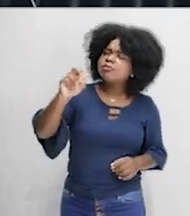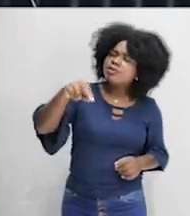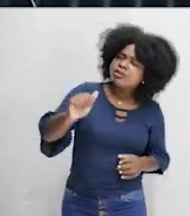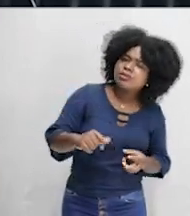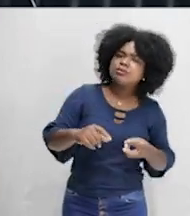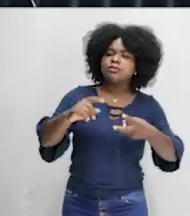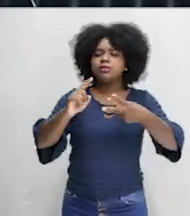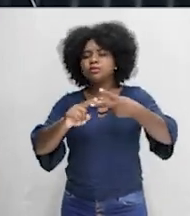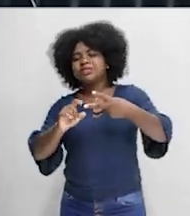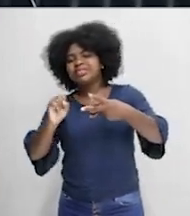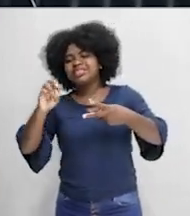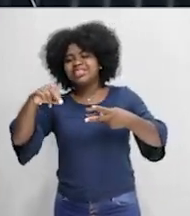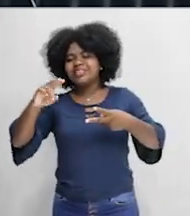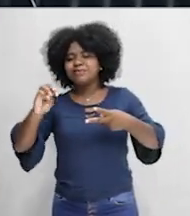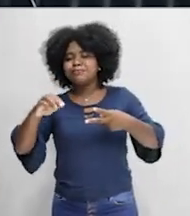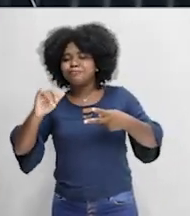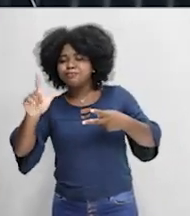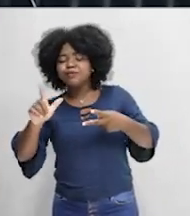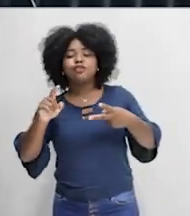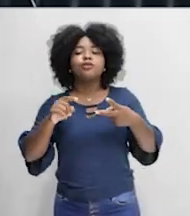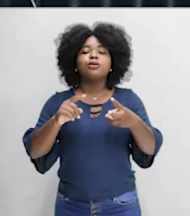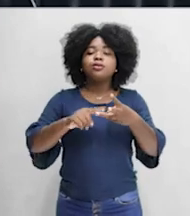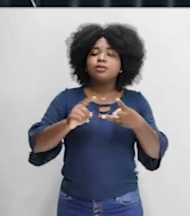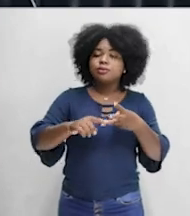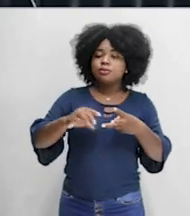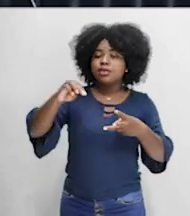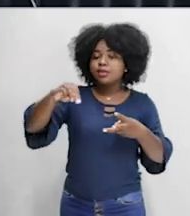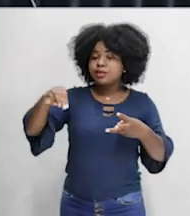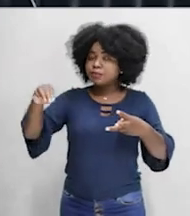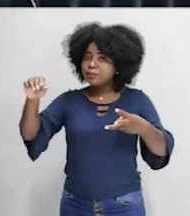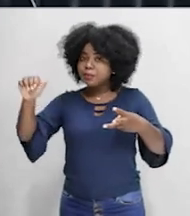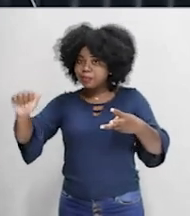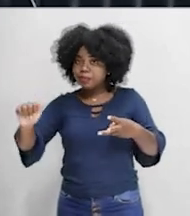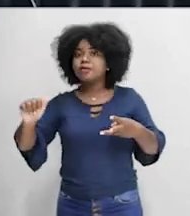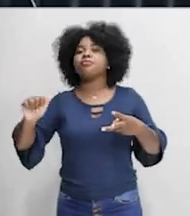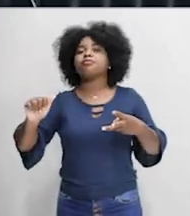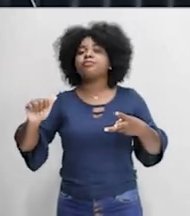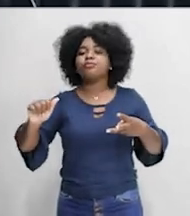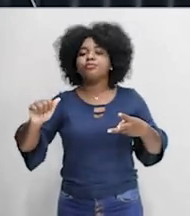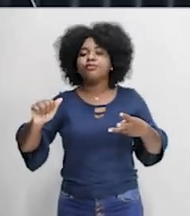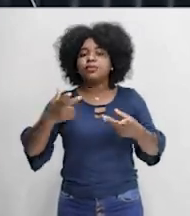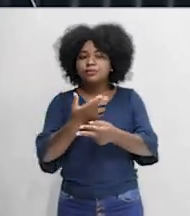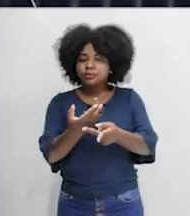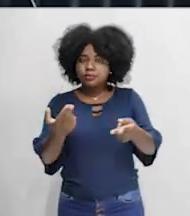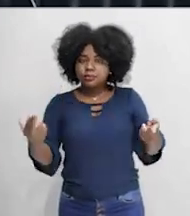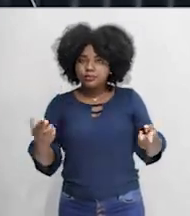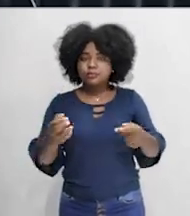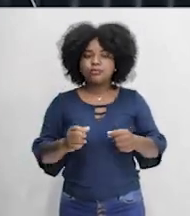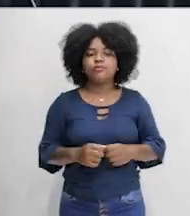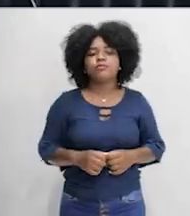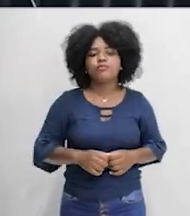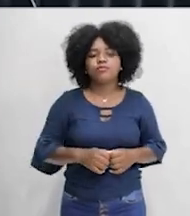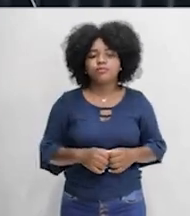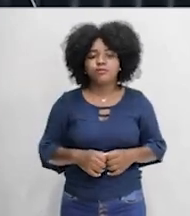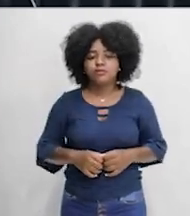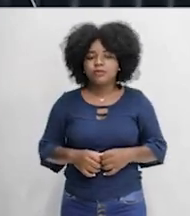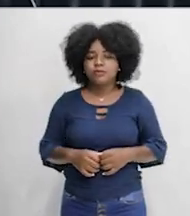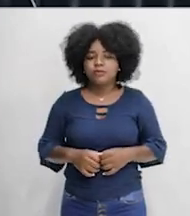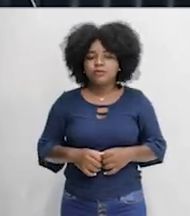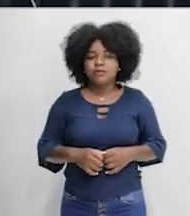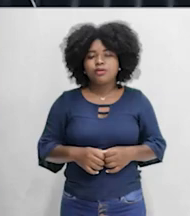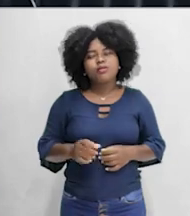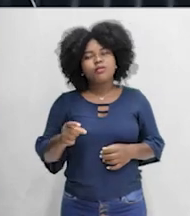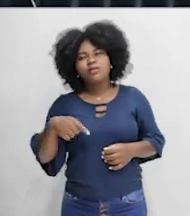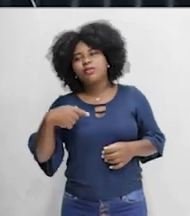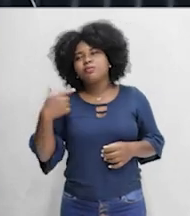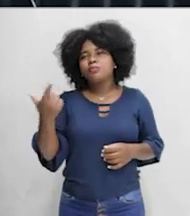ICMBio, o Ministério do Meio Ambiente, tá? MMA ali, Ministério do Meio Ambiente, tá, gente? Depois, nós vamos, depois que tu